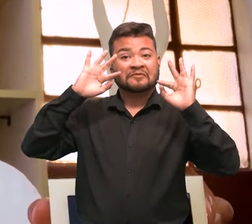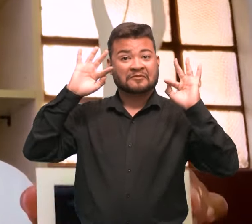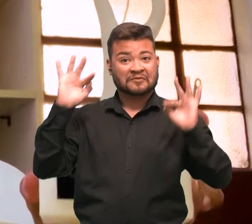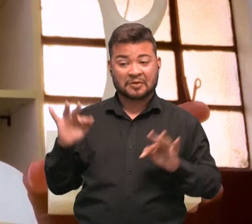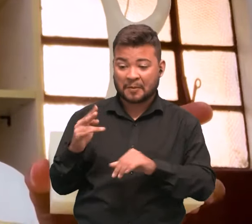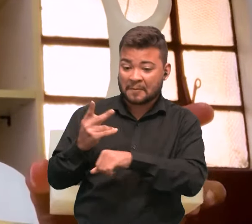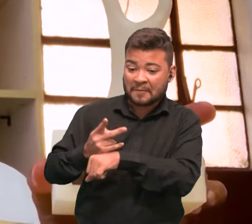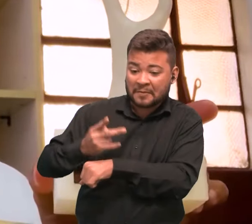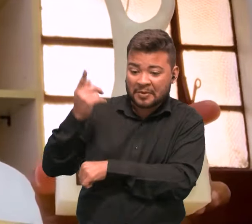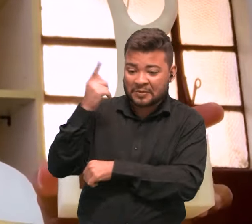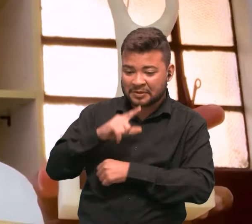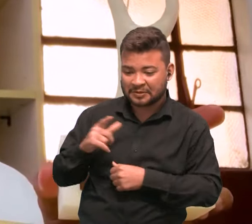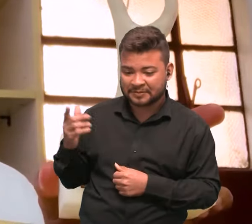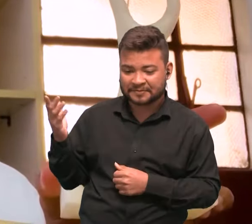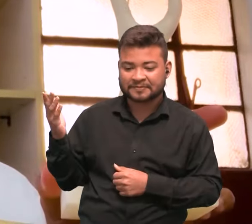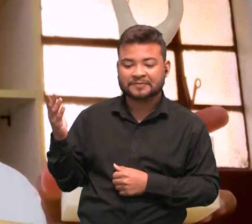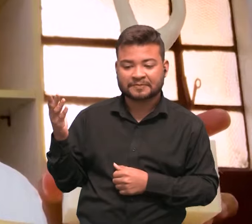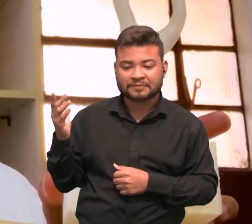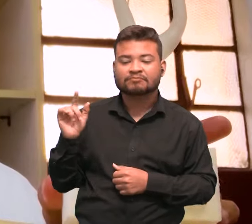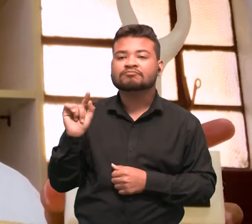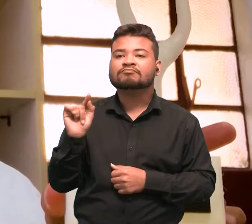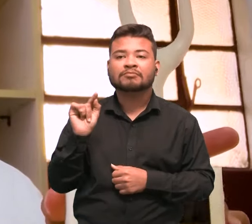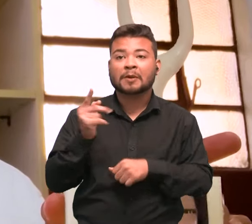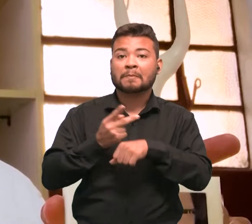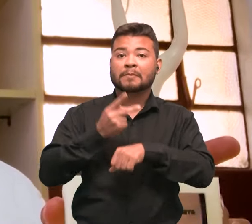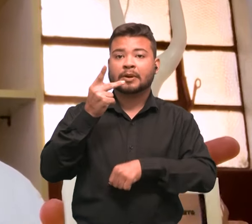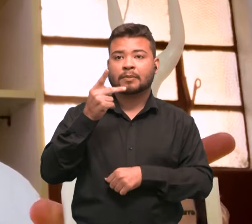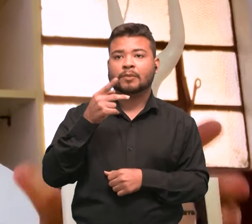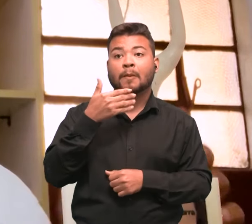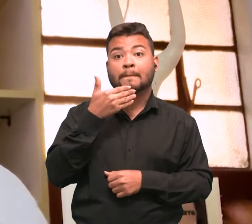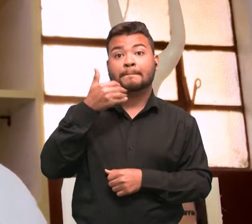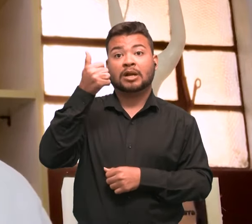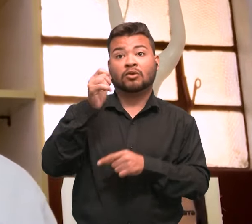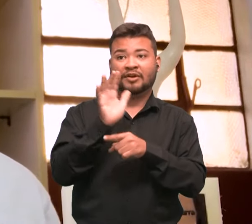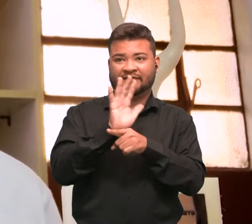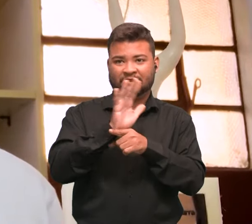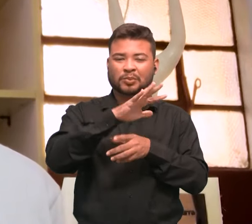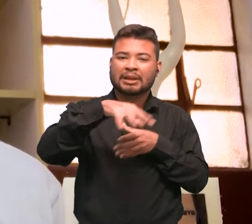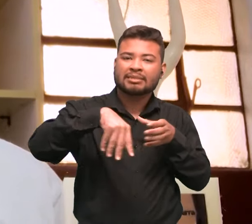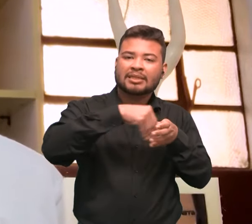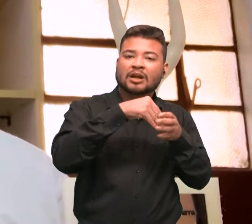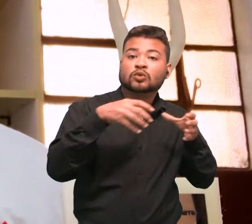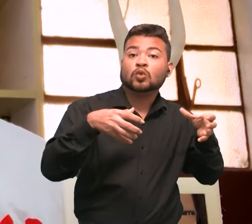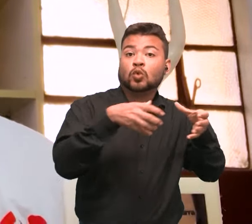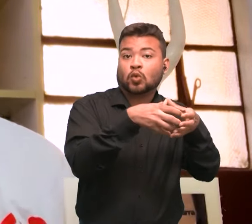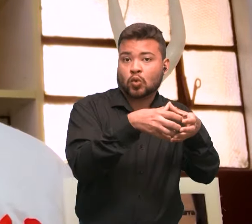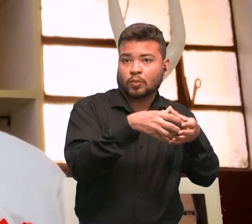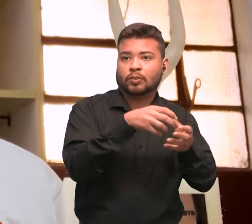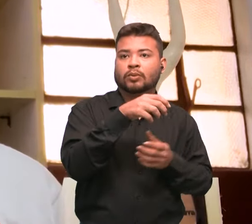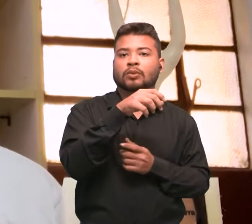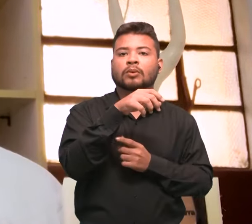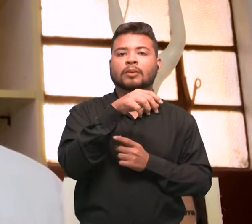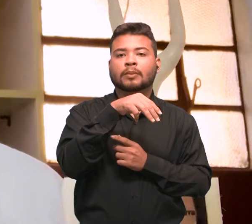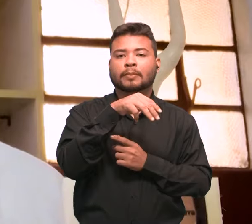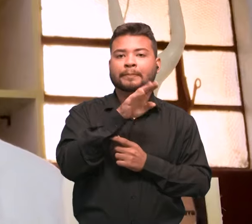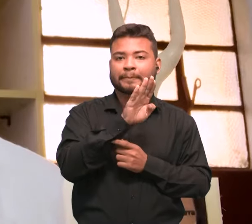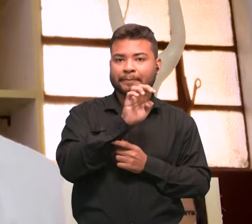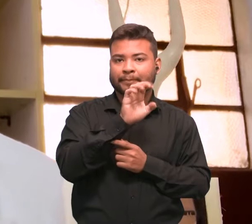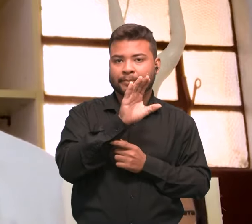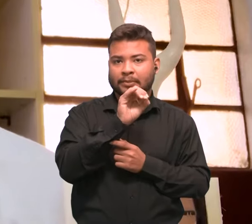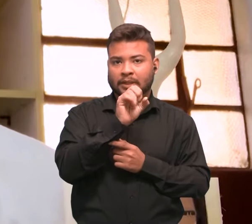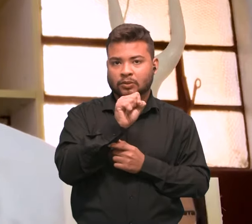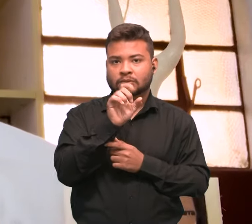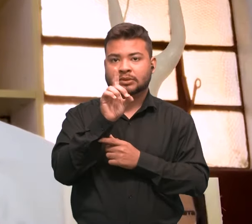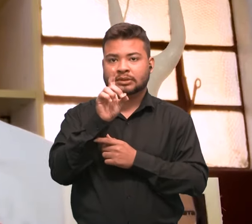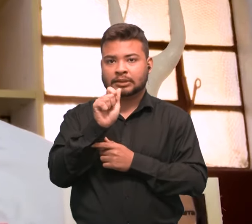esse o prêmio aqui, de melhor filme, na Mostra Becos da Minha Terra. Então, esse é o troféu. E estou